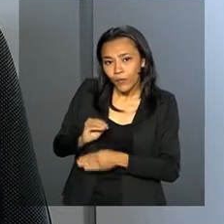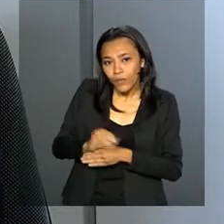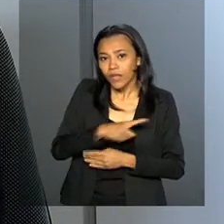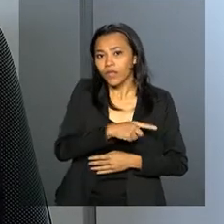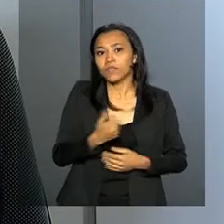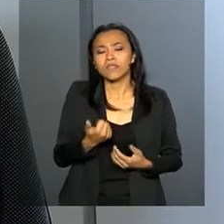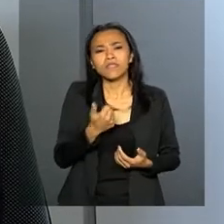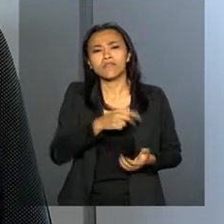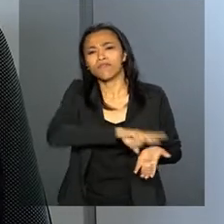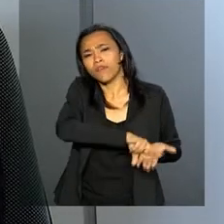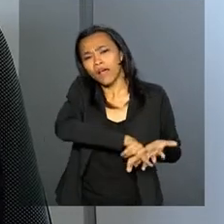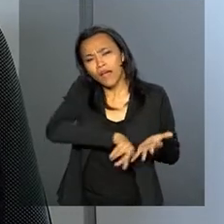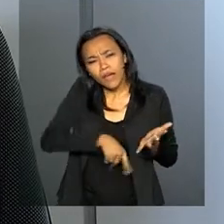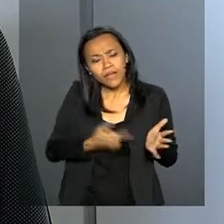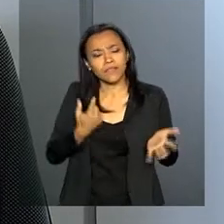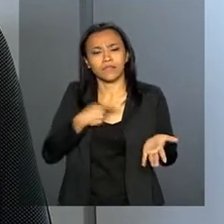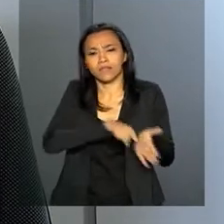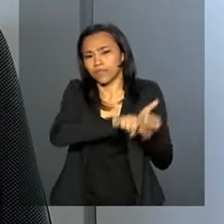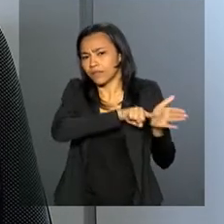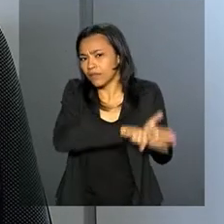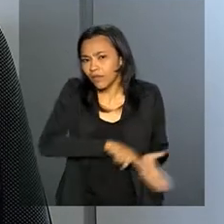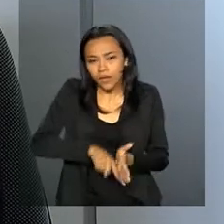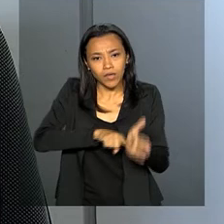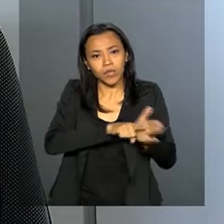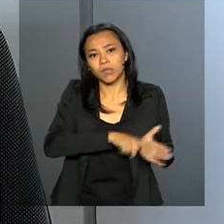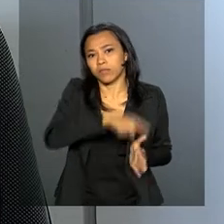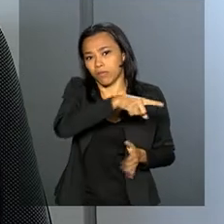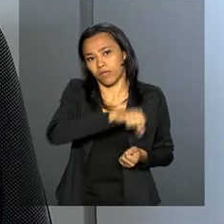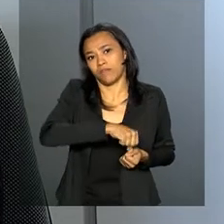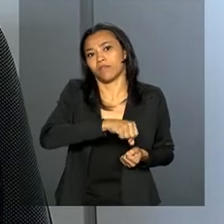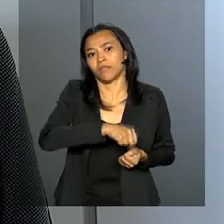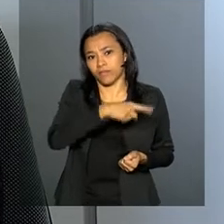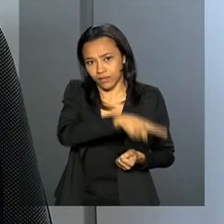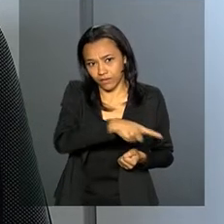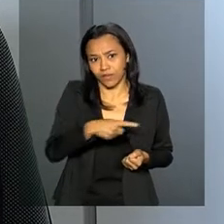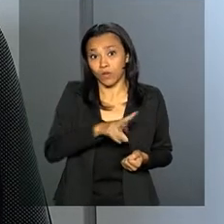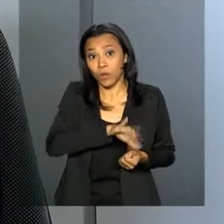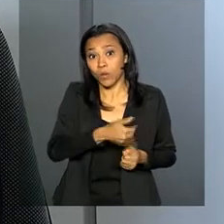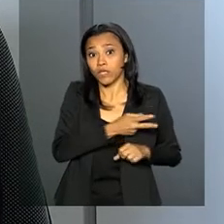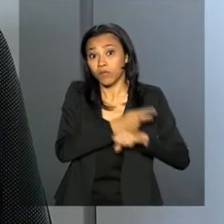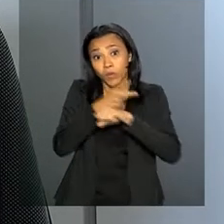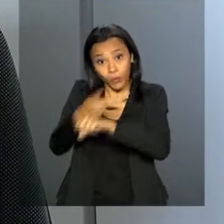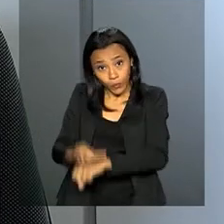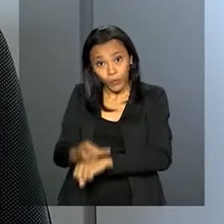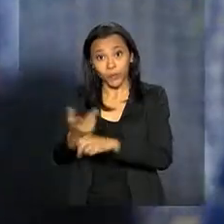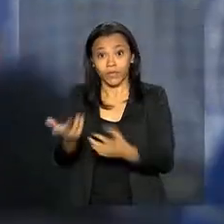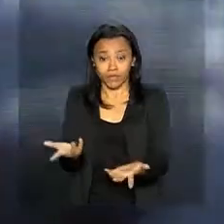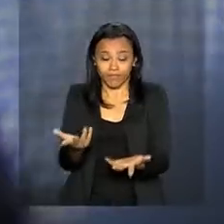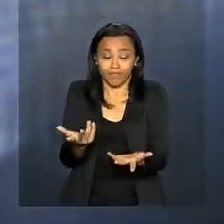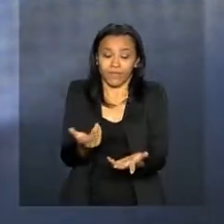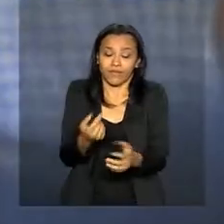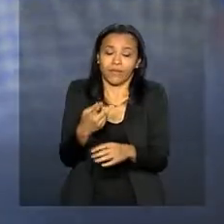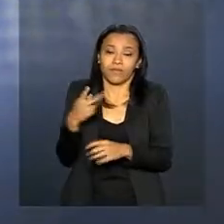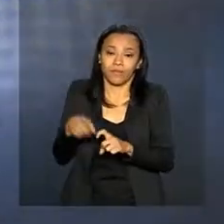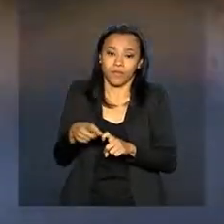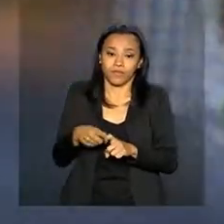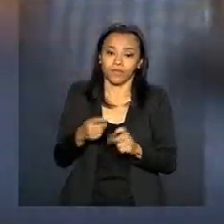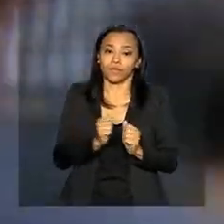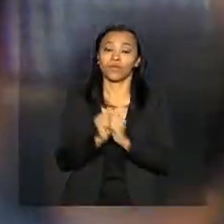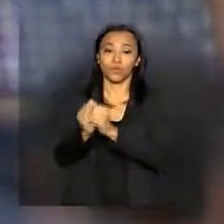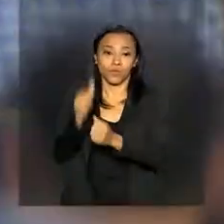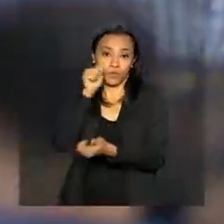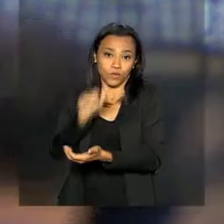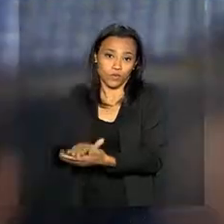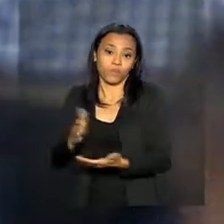uma série de exames em tempo oportuno para ele, ali na hora que ele está fazendo a consulta junto com as suas gestantes. Outra ação para